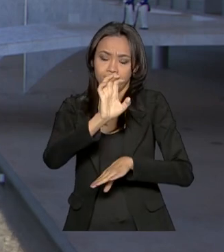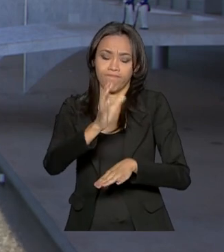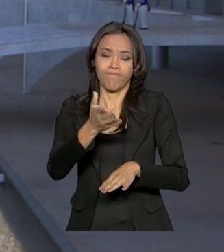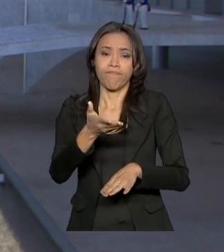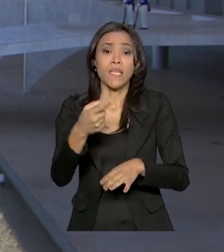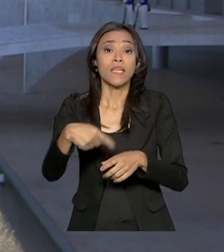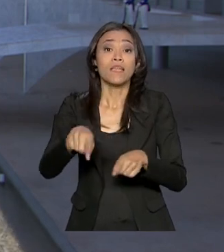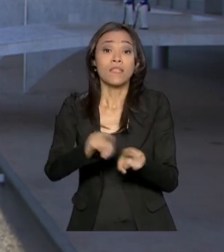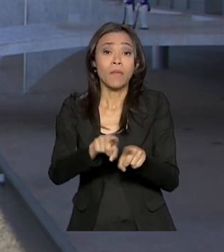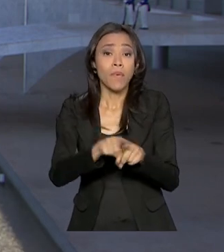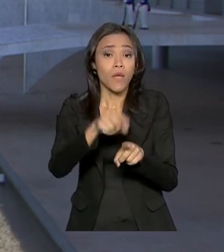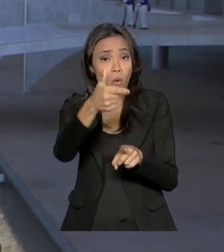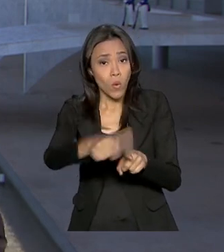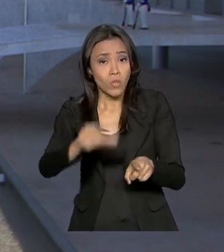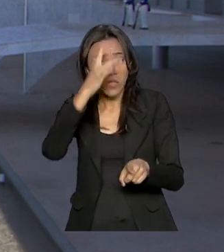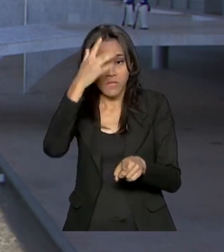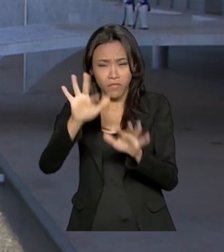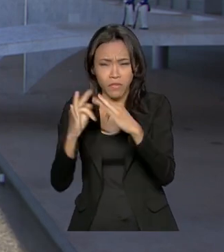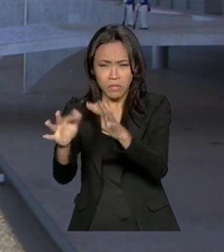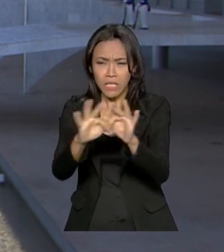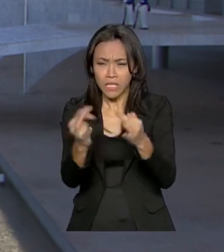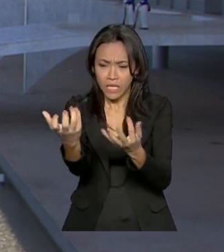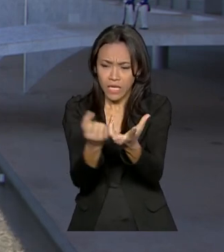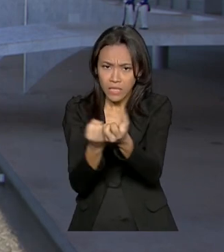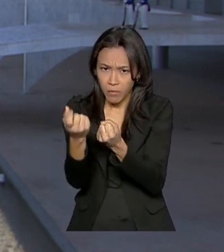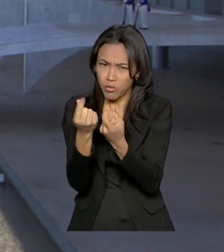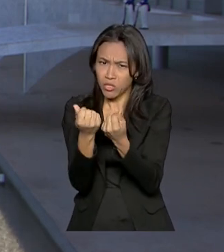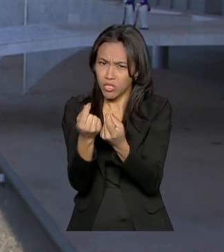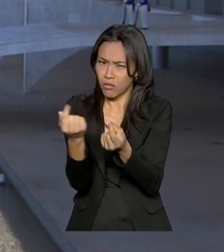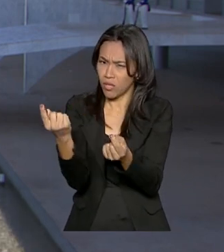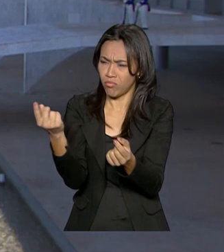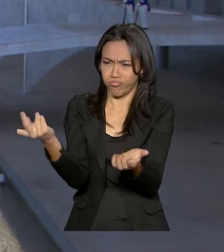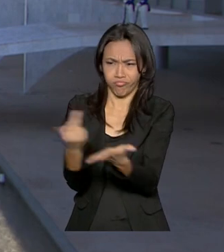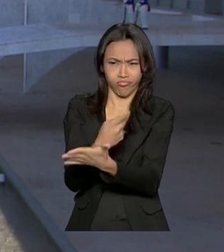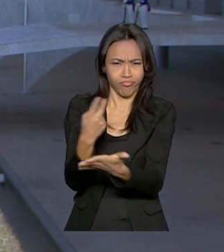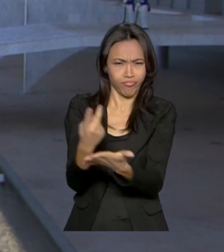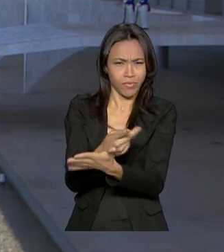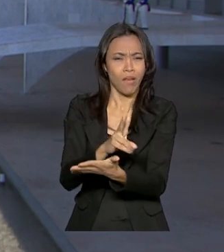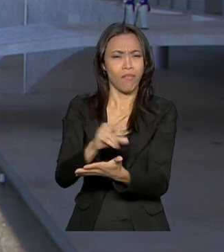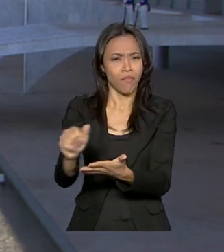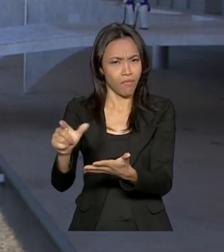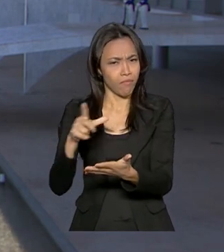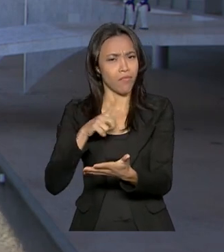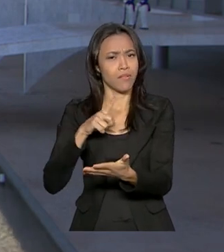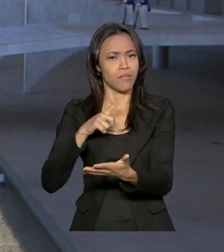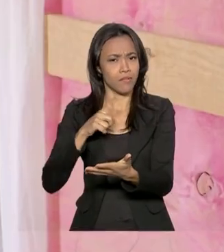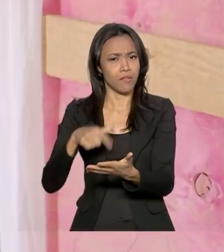indevidamente. Elas terão que devolver esse dinheiro. Mais detalhes aí na reportagem de Cleide Lopes.